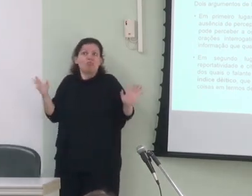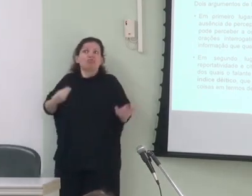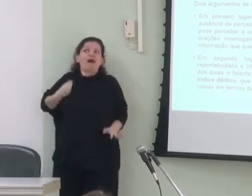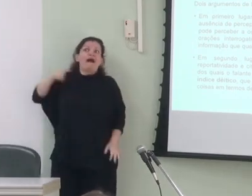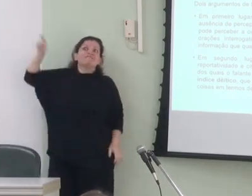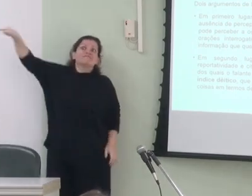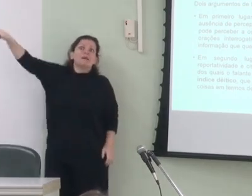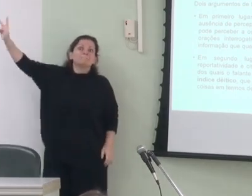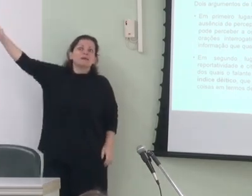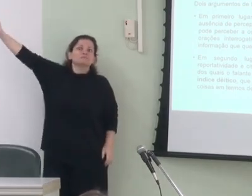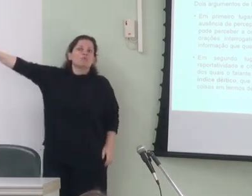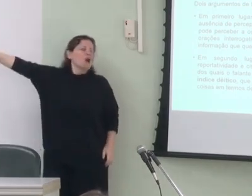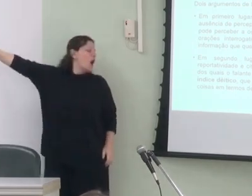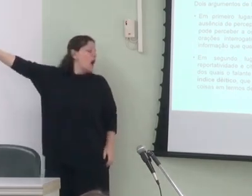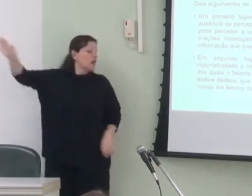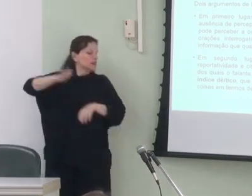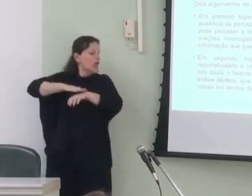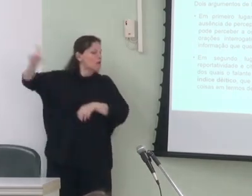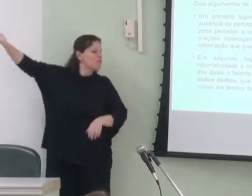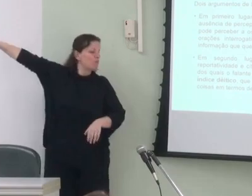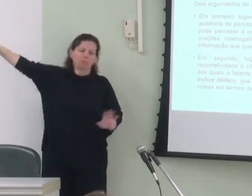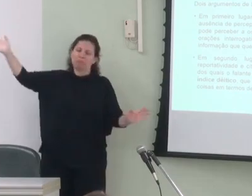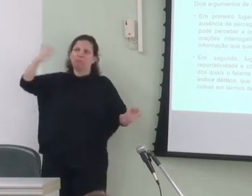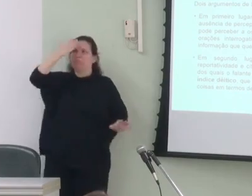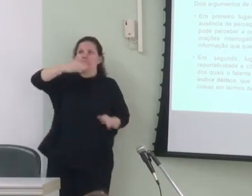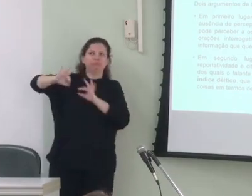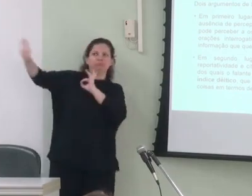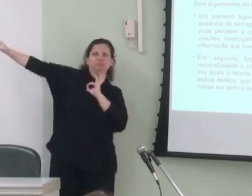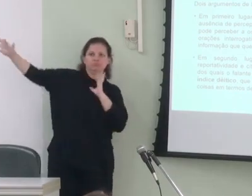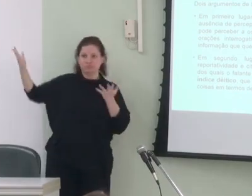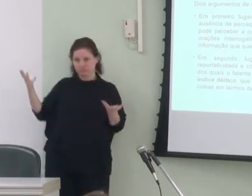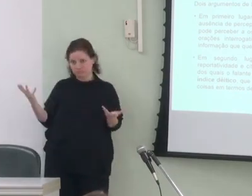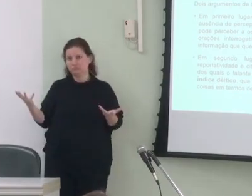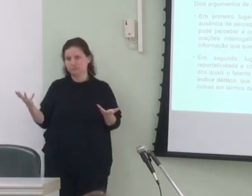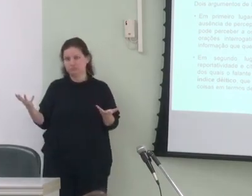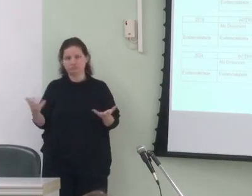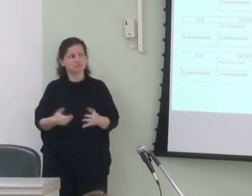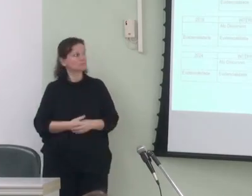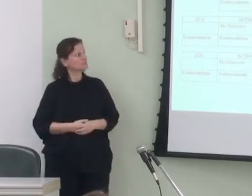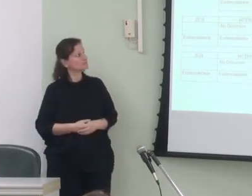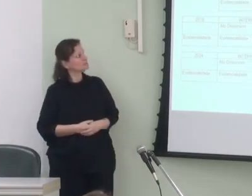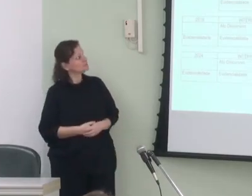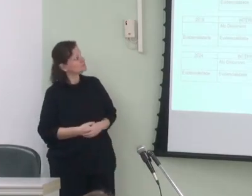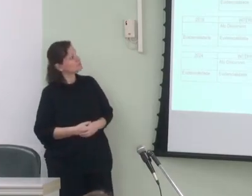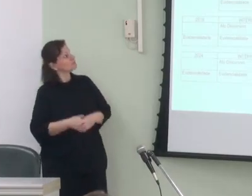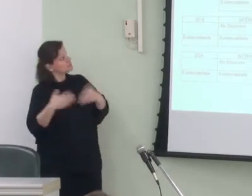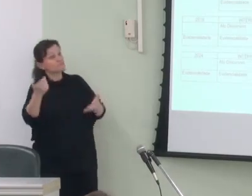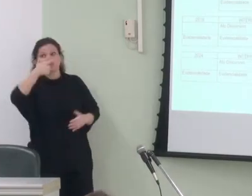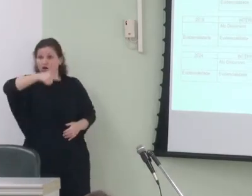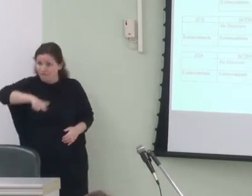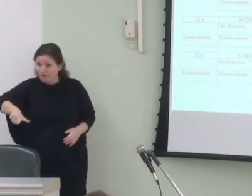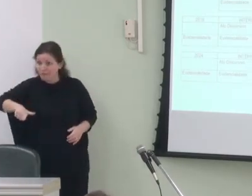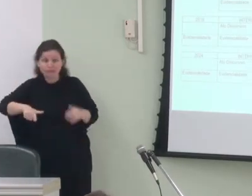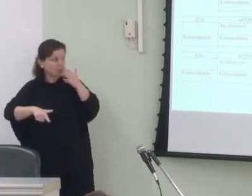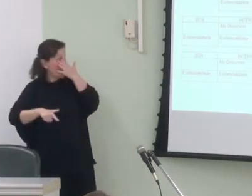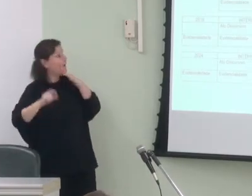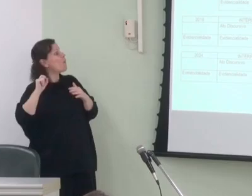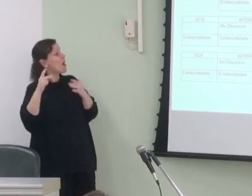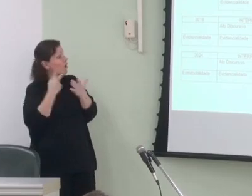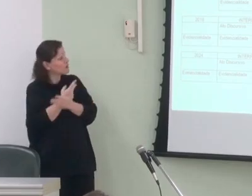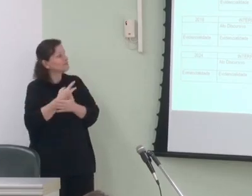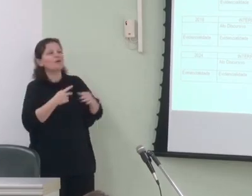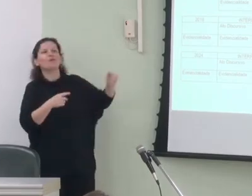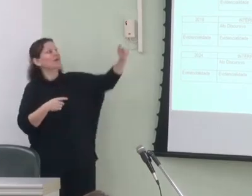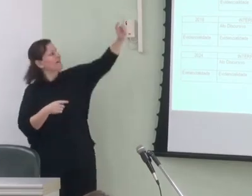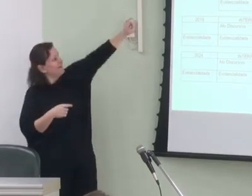está no mesmo espaço e tempo em que aquele evento aconteceu então novamente o que acontece o